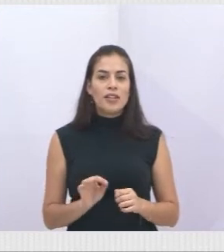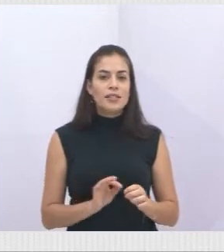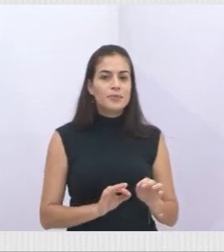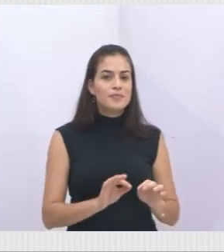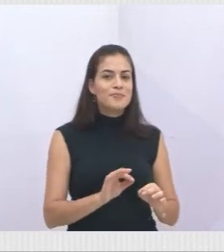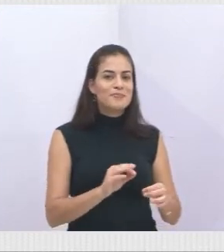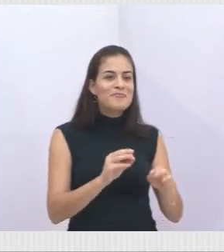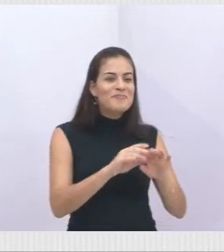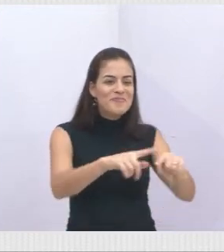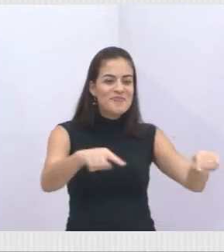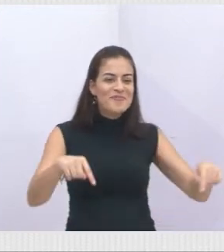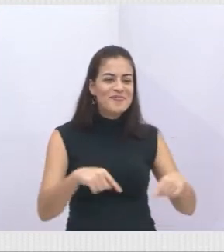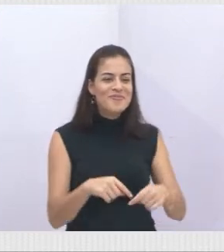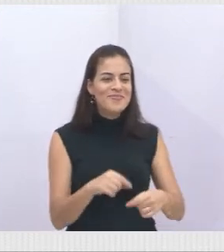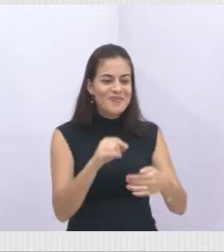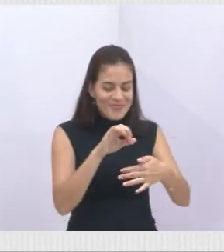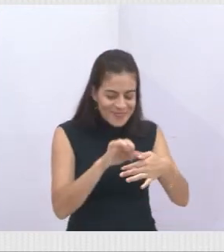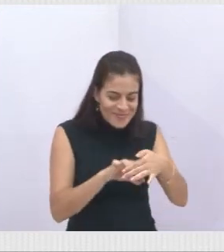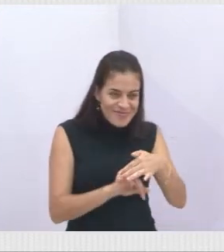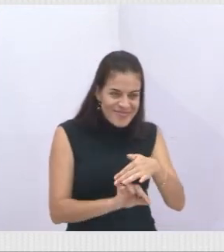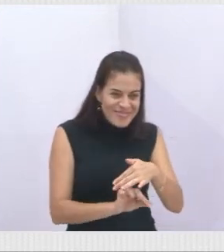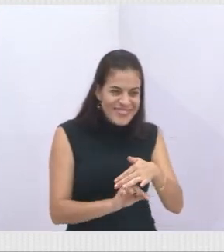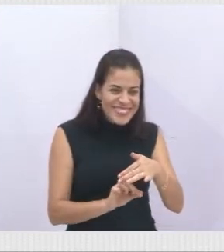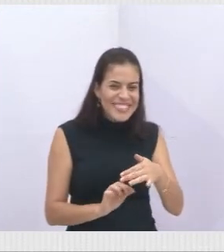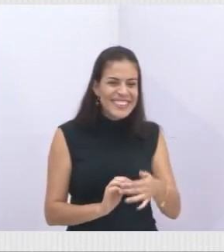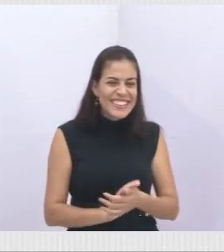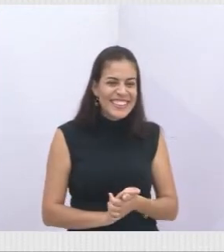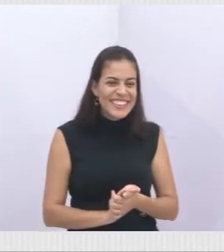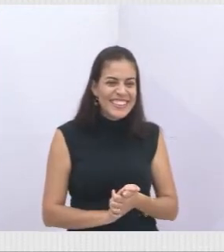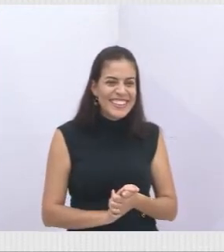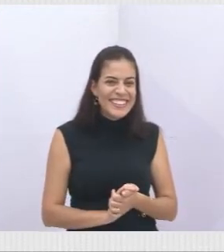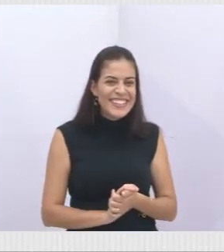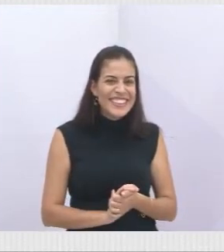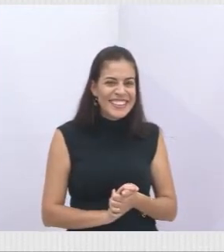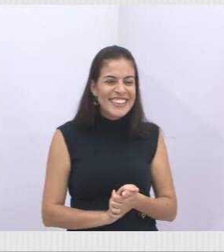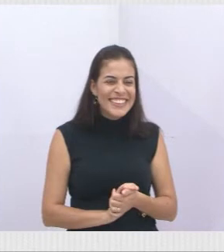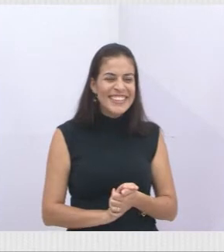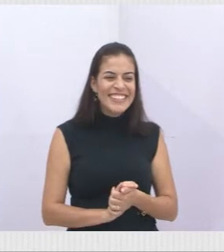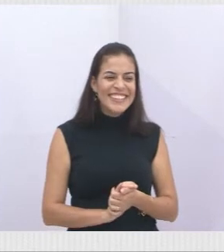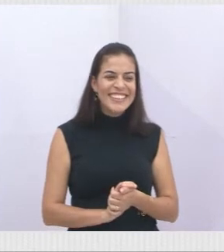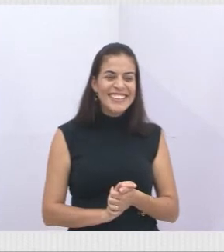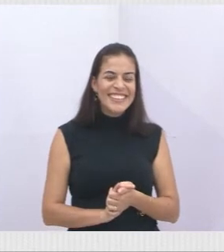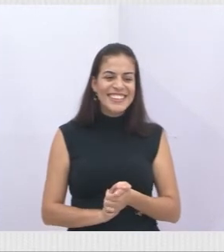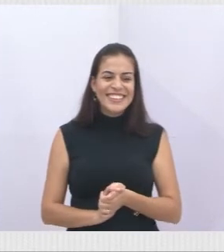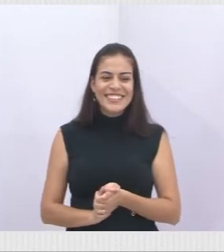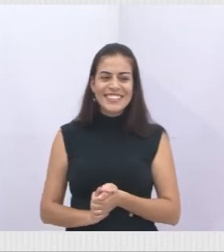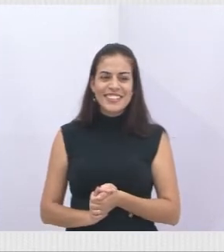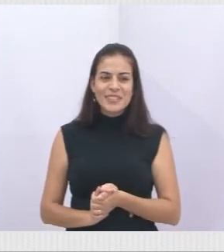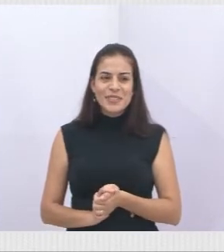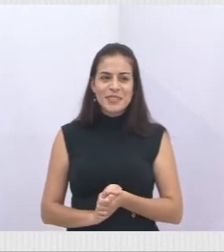são algumas fotos de plantio e manutenção. O próximo, por favor. Pode passar.